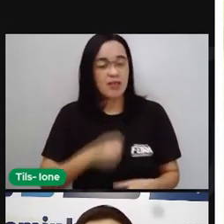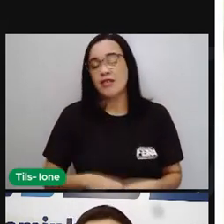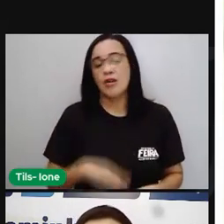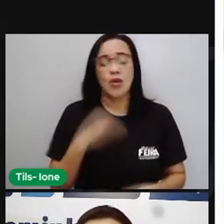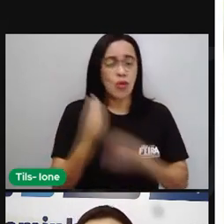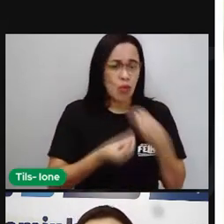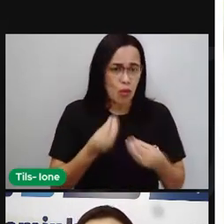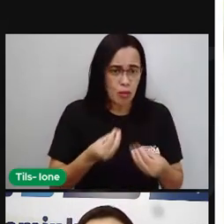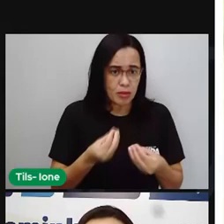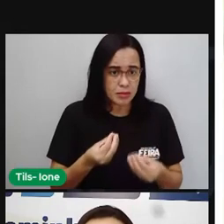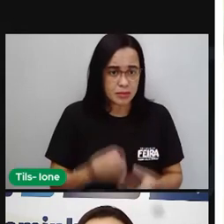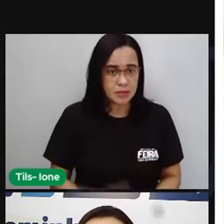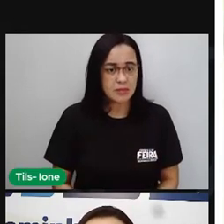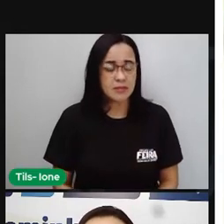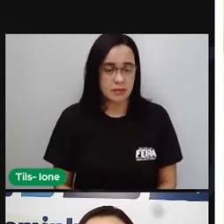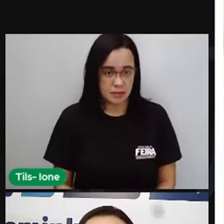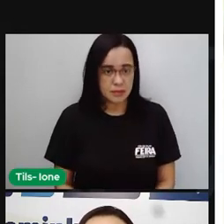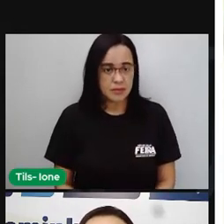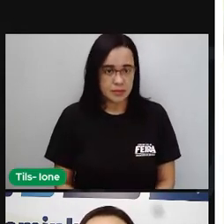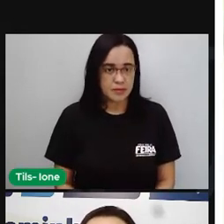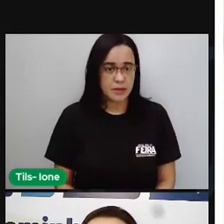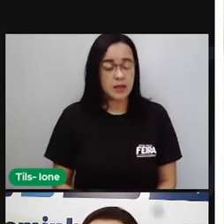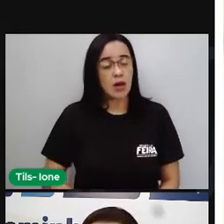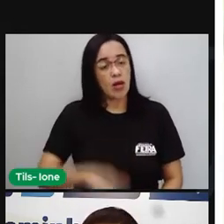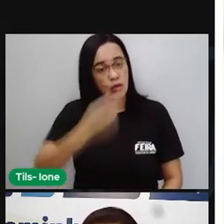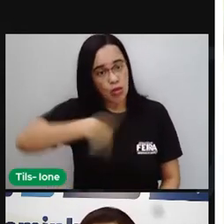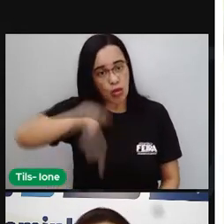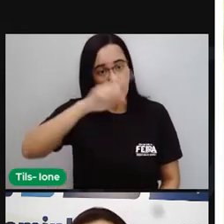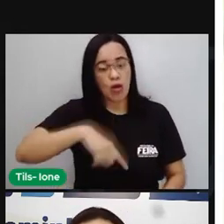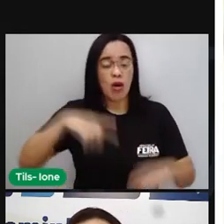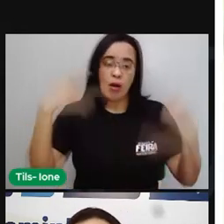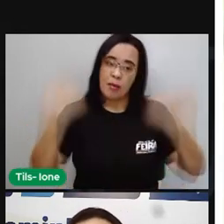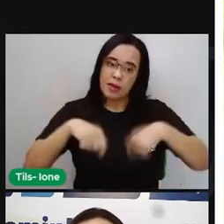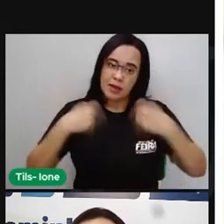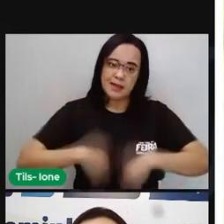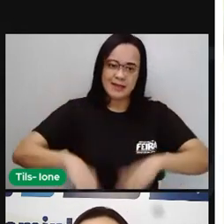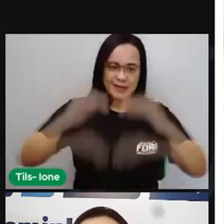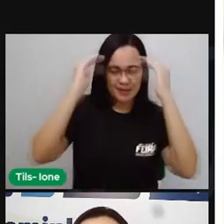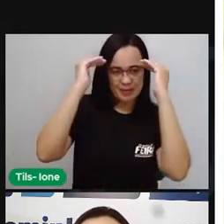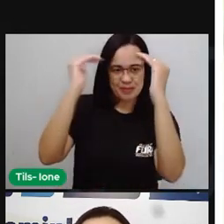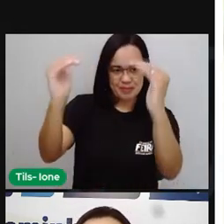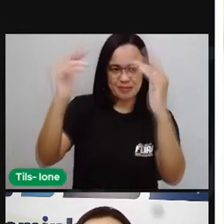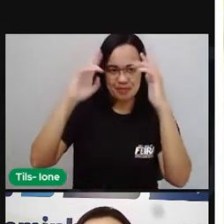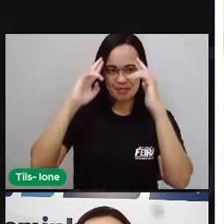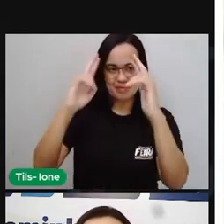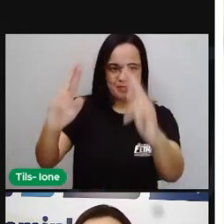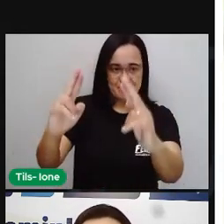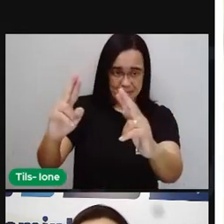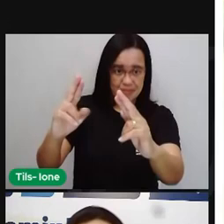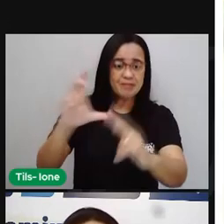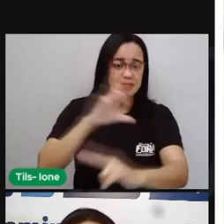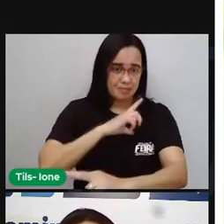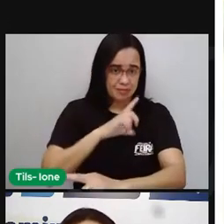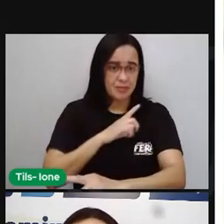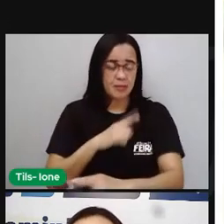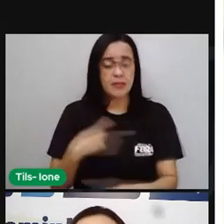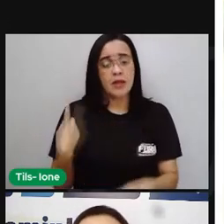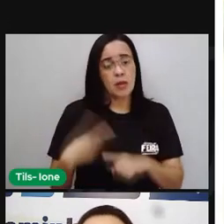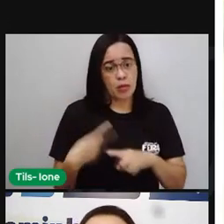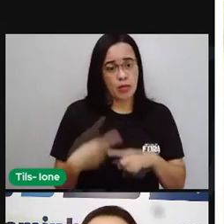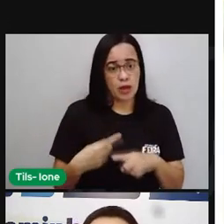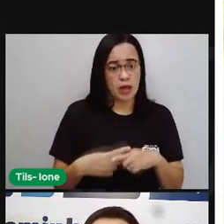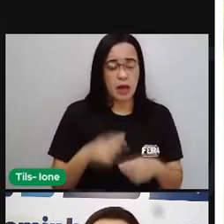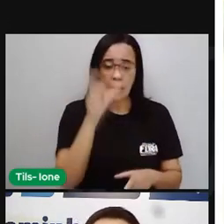tratadas. A gente deve ter muito respeito, né? Com os nossos avós. Além de serem pessoas mais velhas,